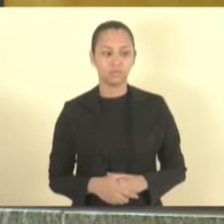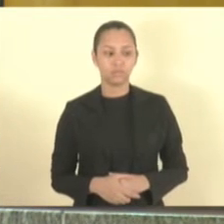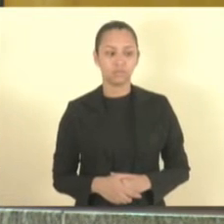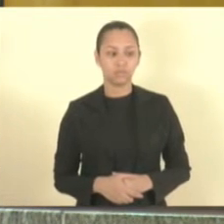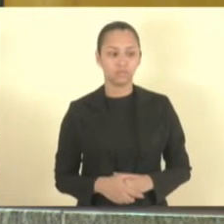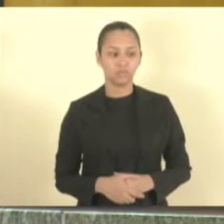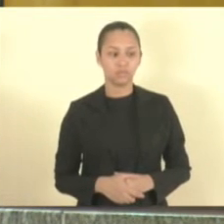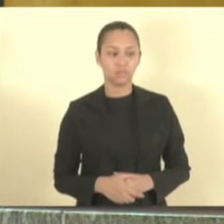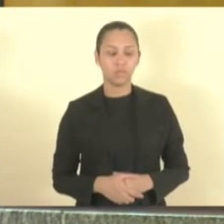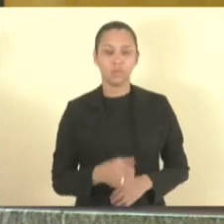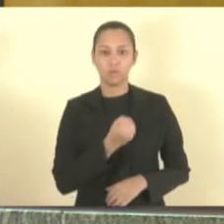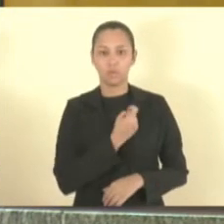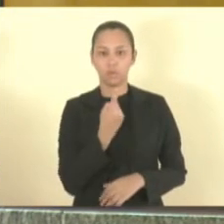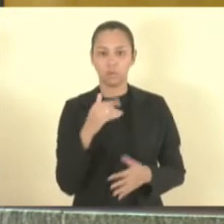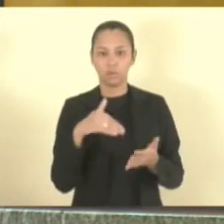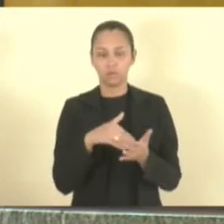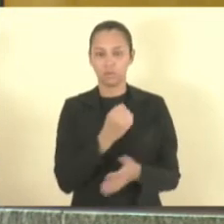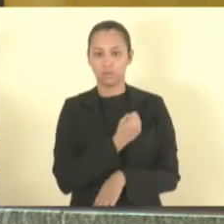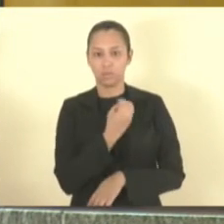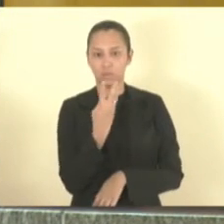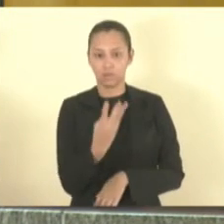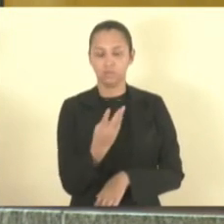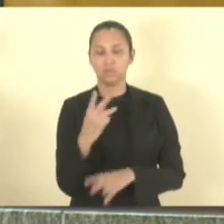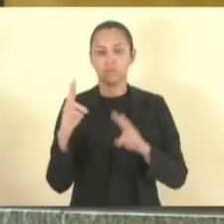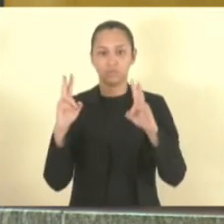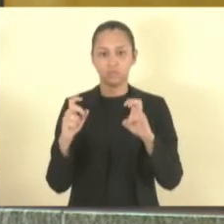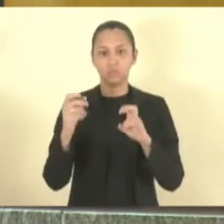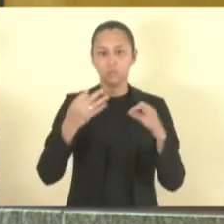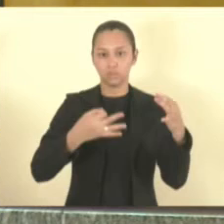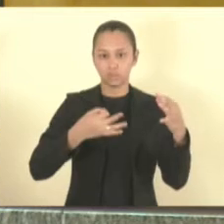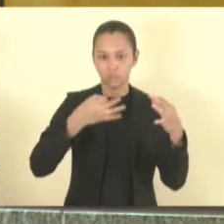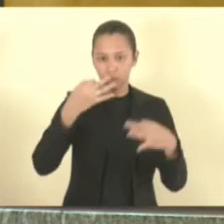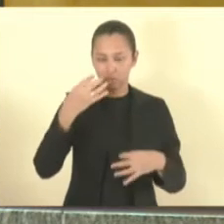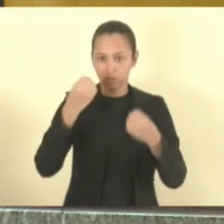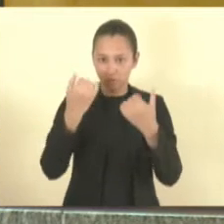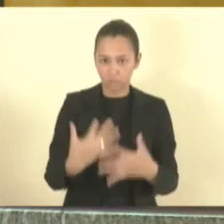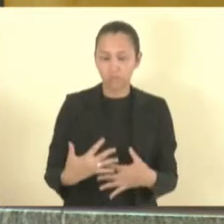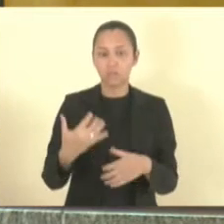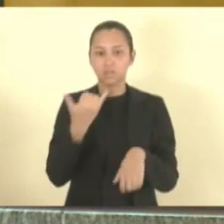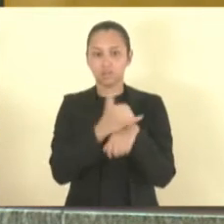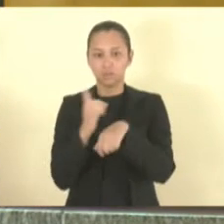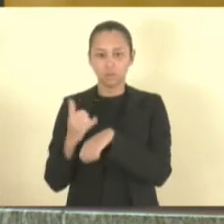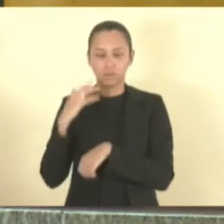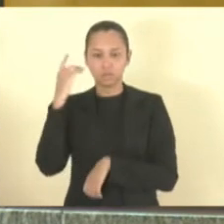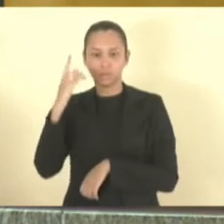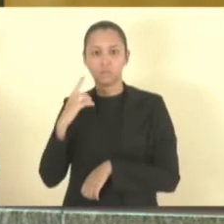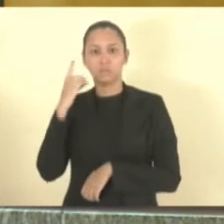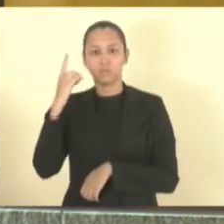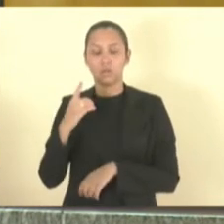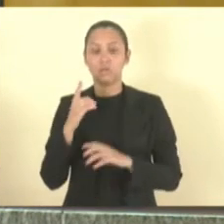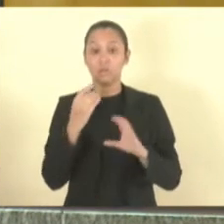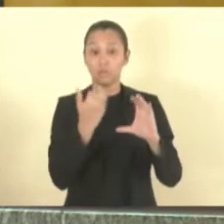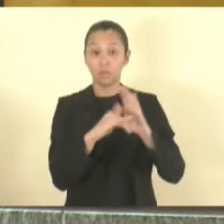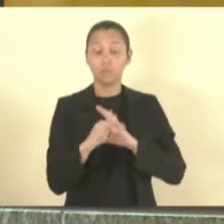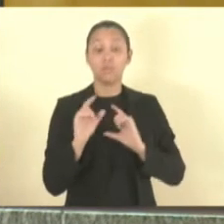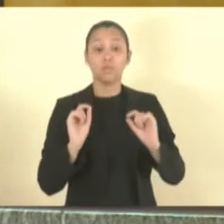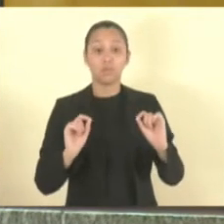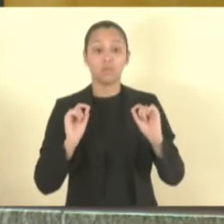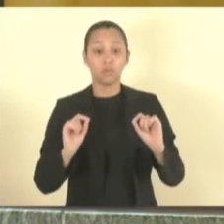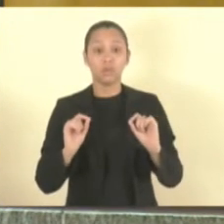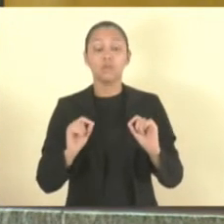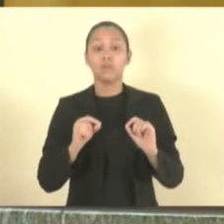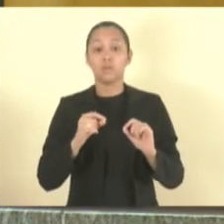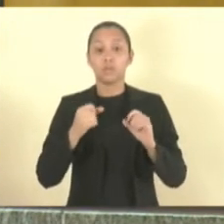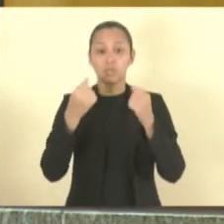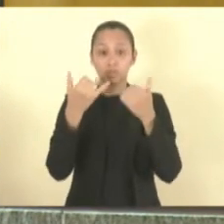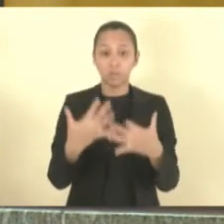Do item 1 ao item 3, tratam-se de justificativas de ausências parlamentares. O despacho para esses itens é